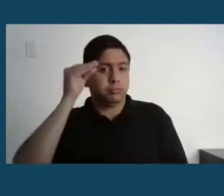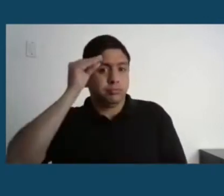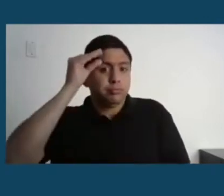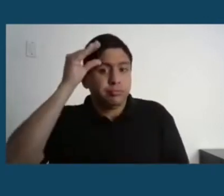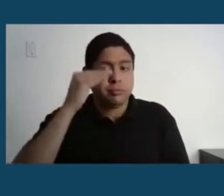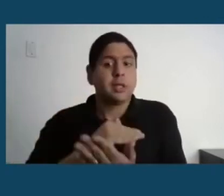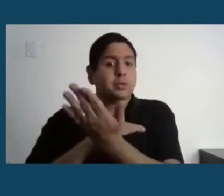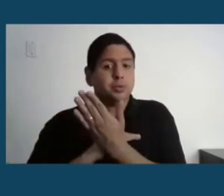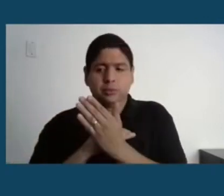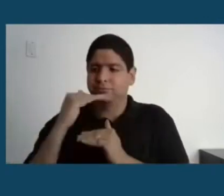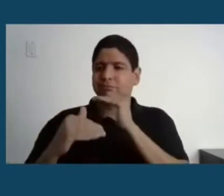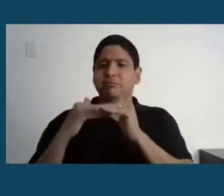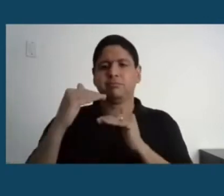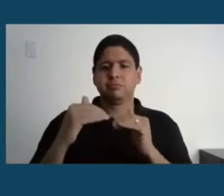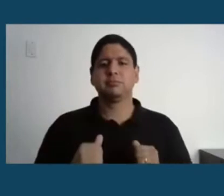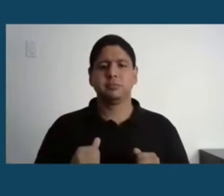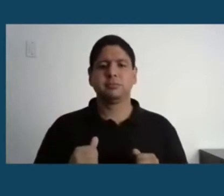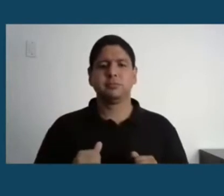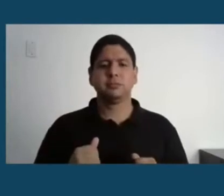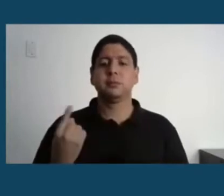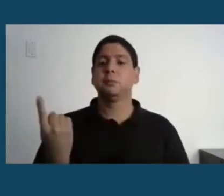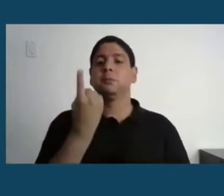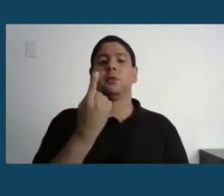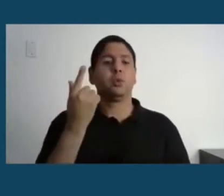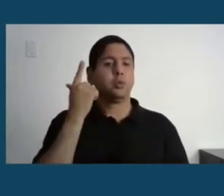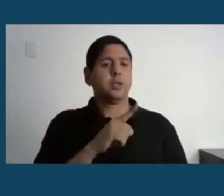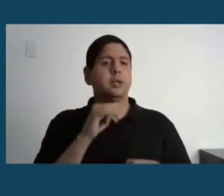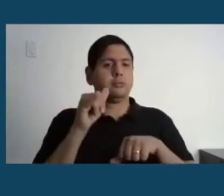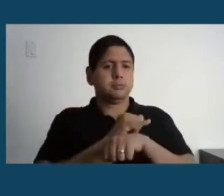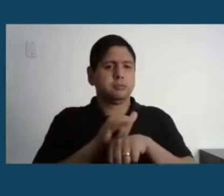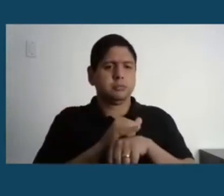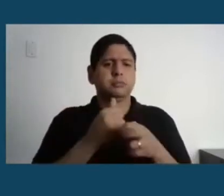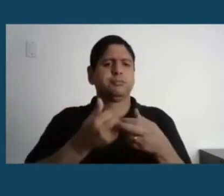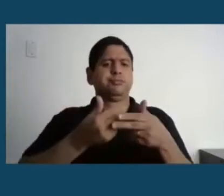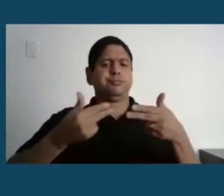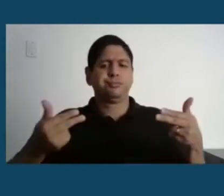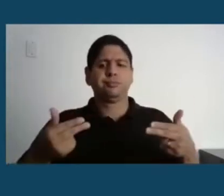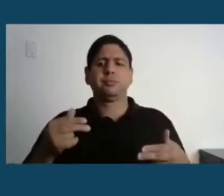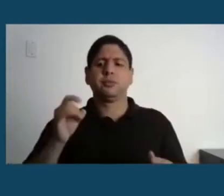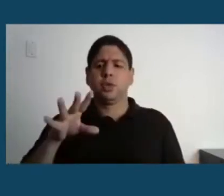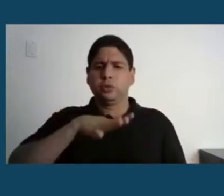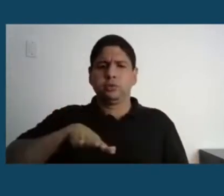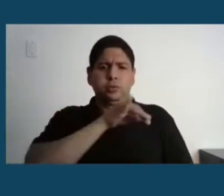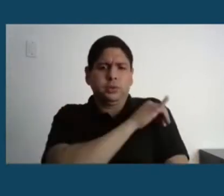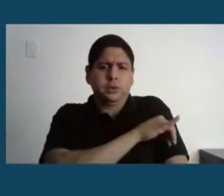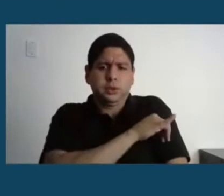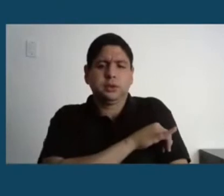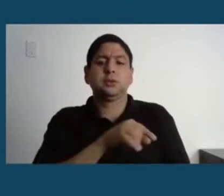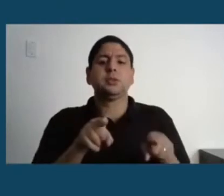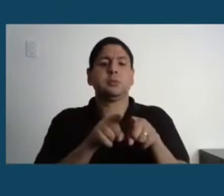Então, mesmo com muito medo, nós conseguimos nos adaptar, não só na cidade do Rio de Janeiro, em Macaé e em Caxias,